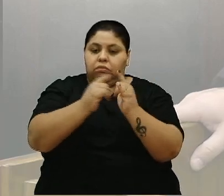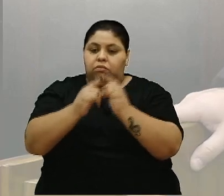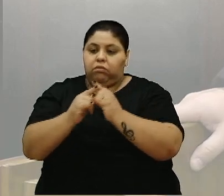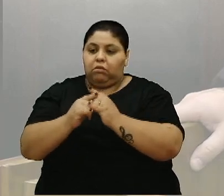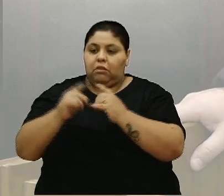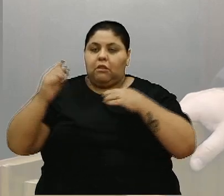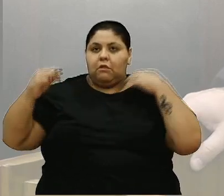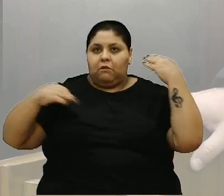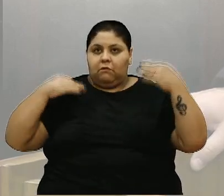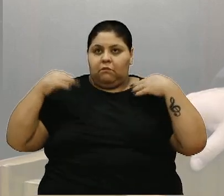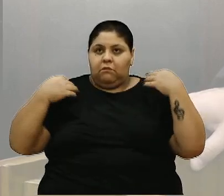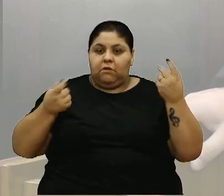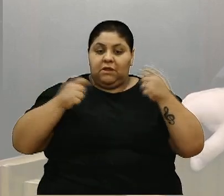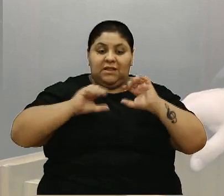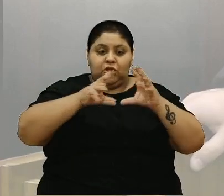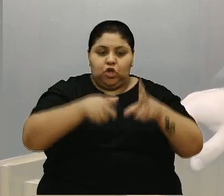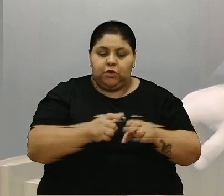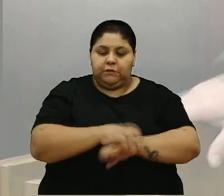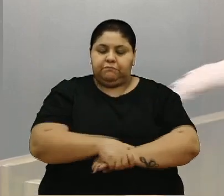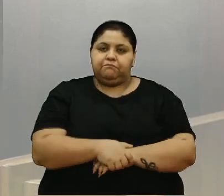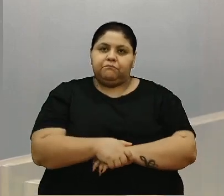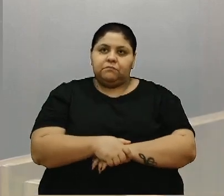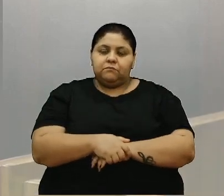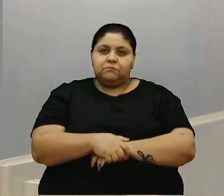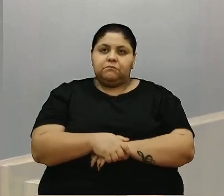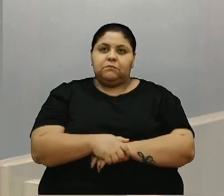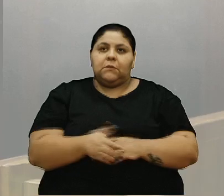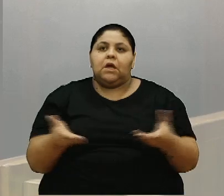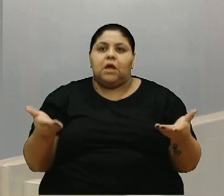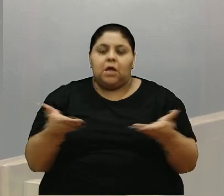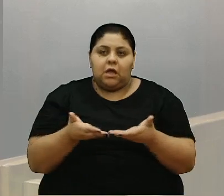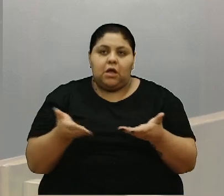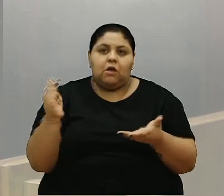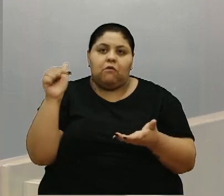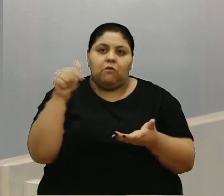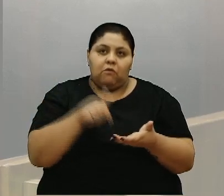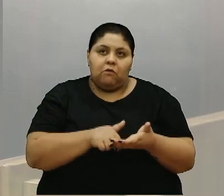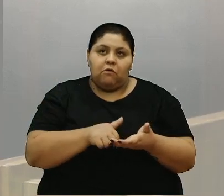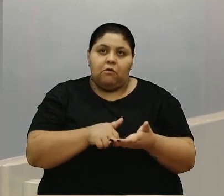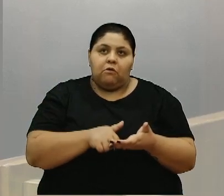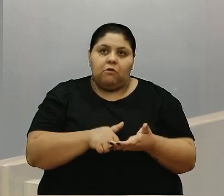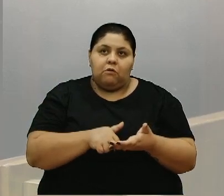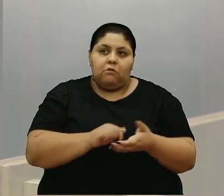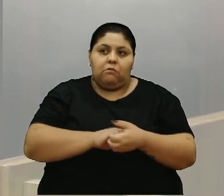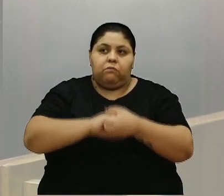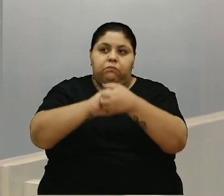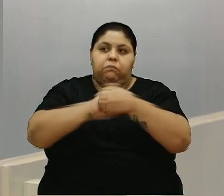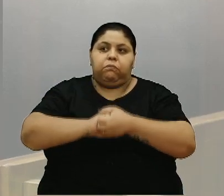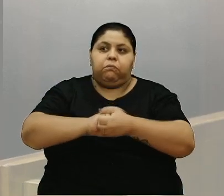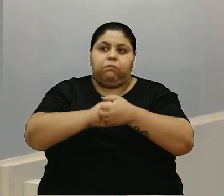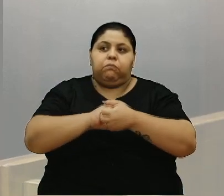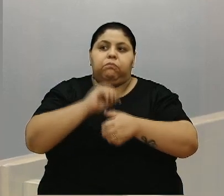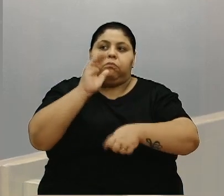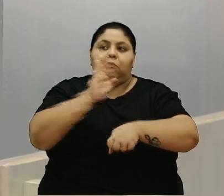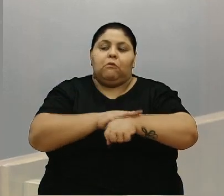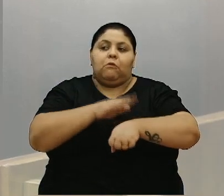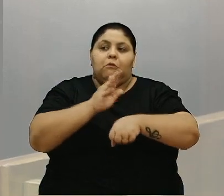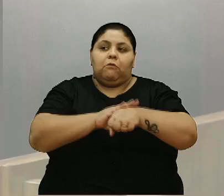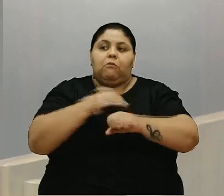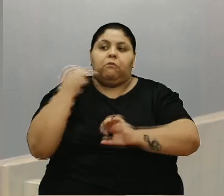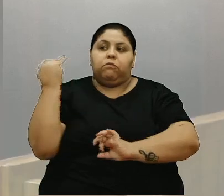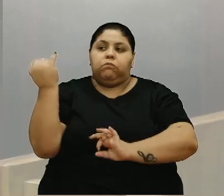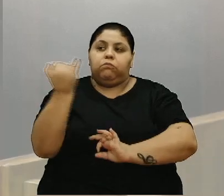necessidade toda. Então, venho aqui para saudar esse momento extremamente